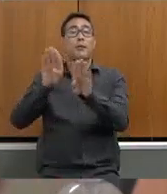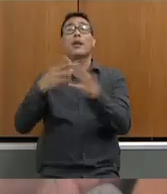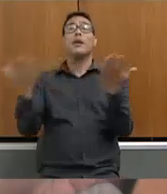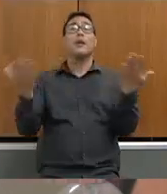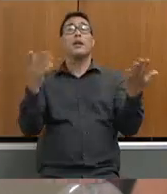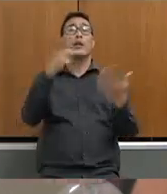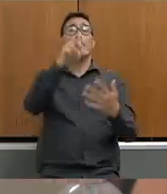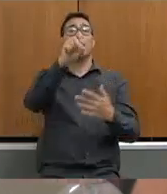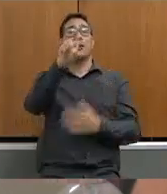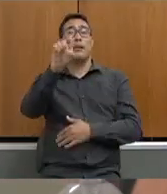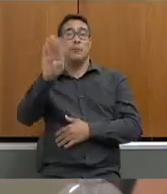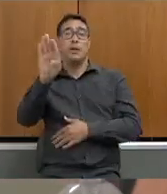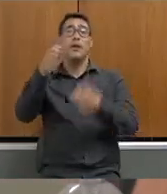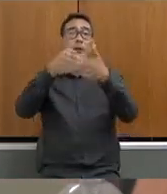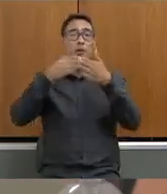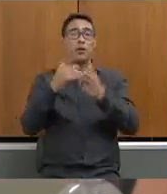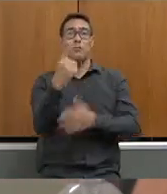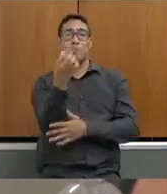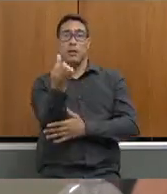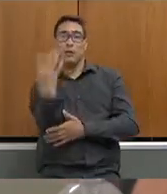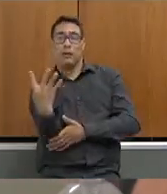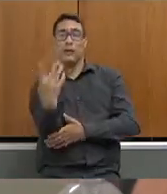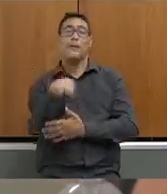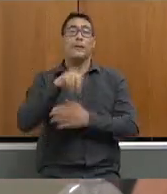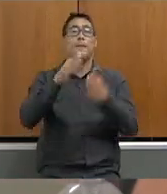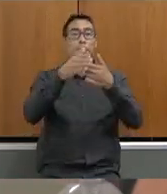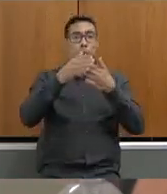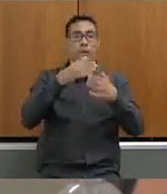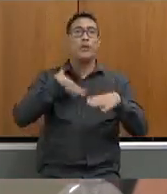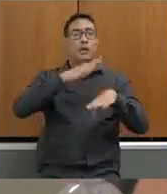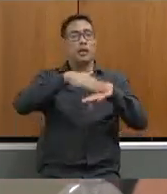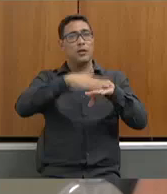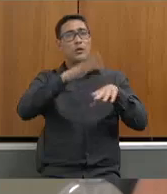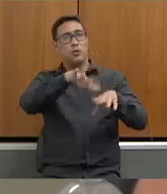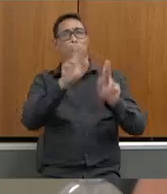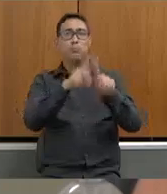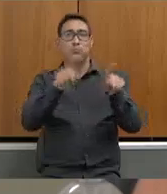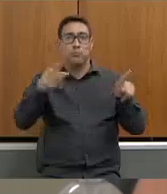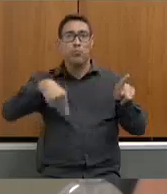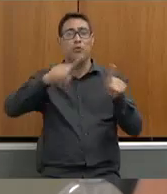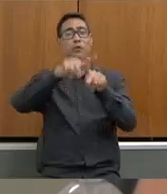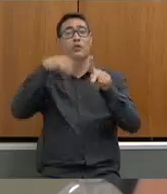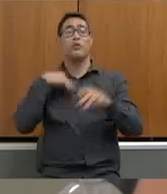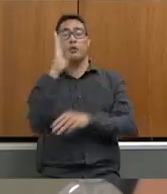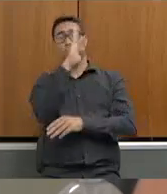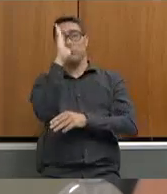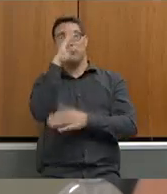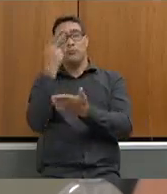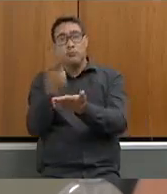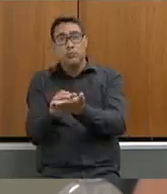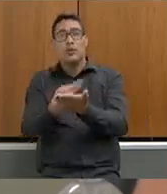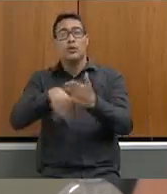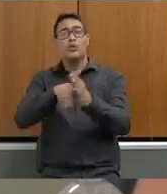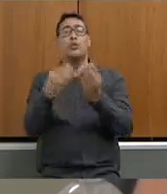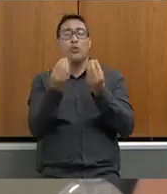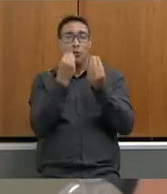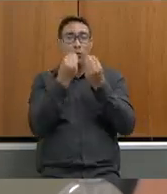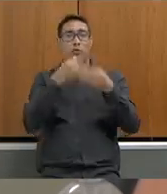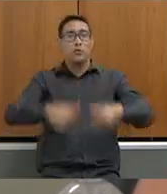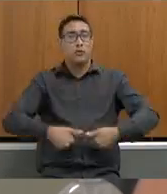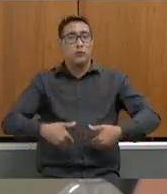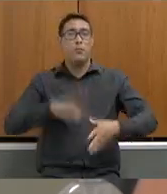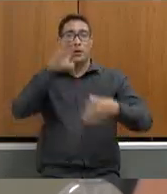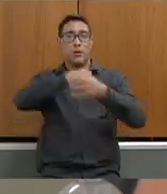PSDB para pedir o 64 o PSDB que deixou o professor desmaiar de fome dentro da escola porque eram esses